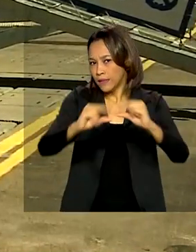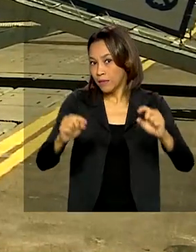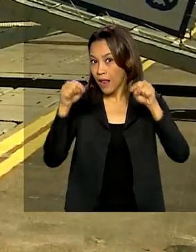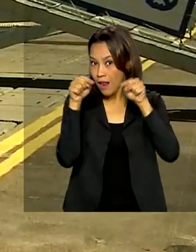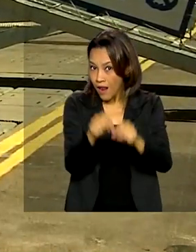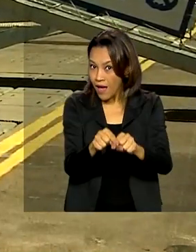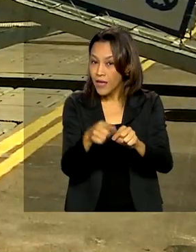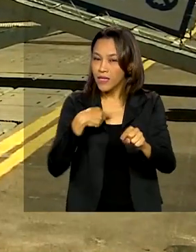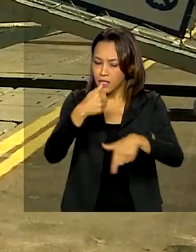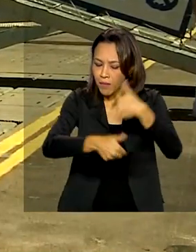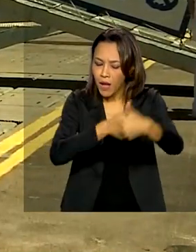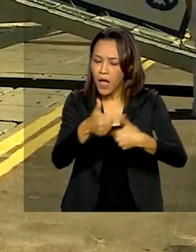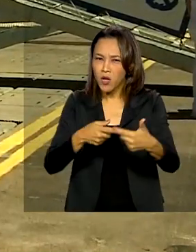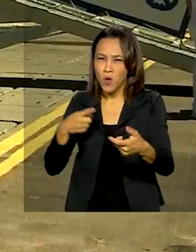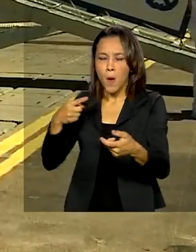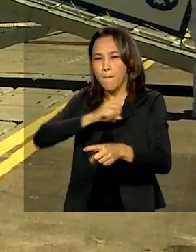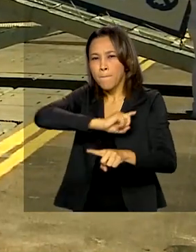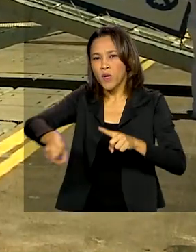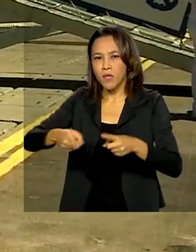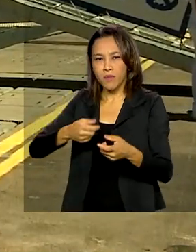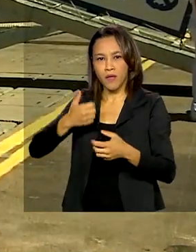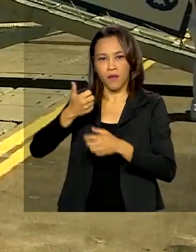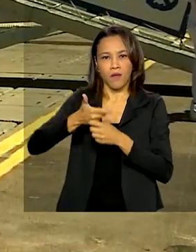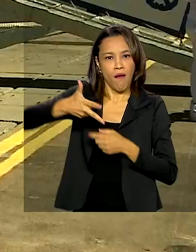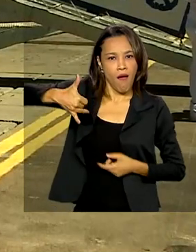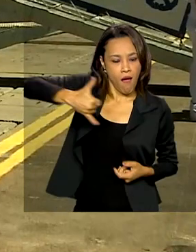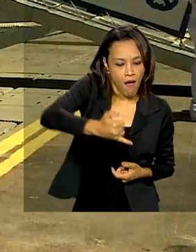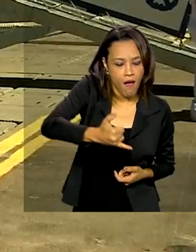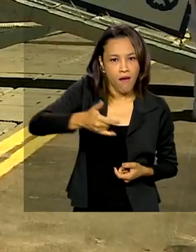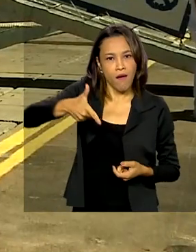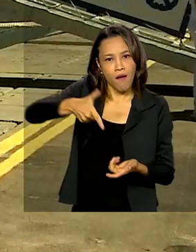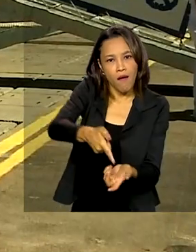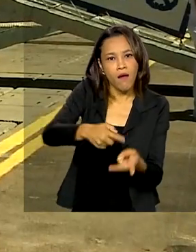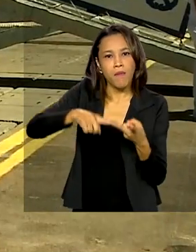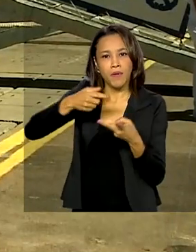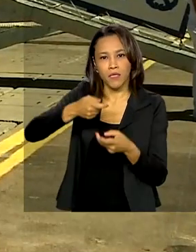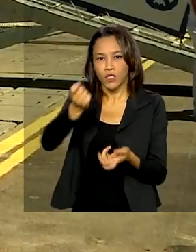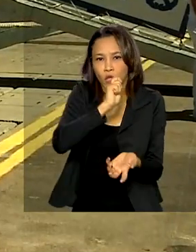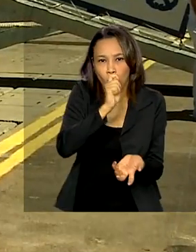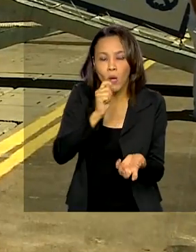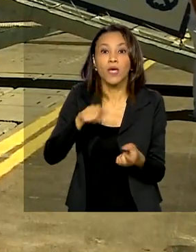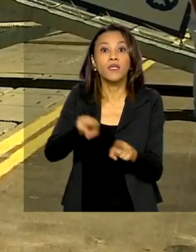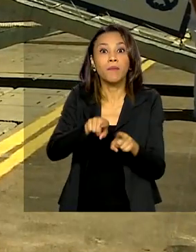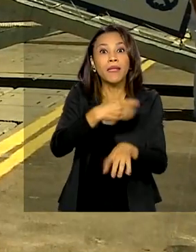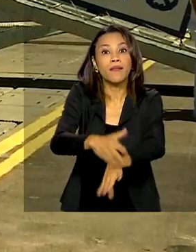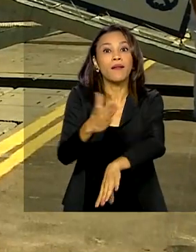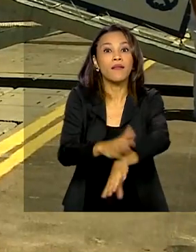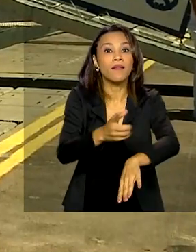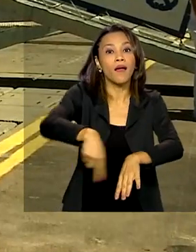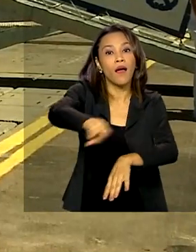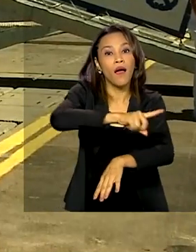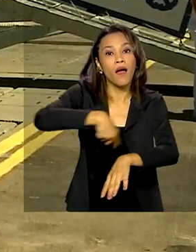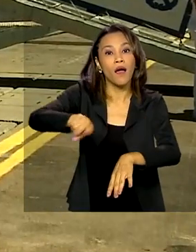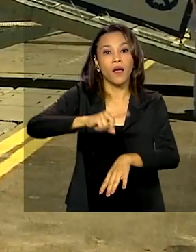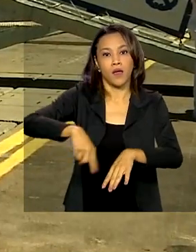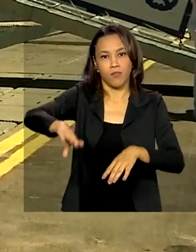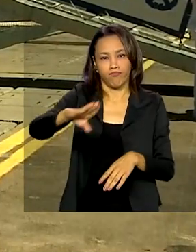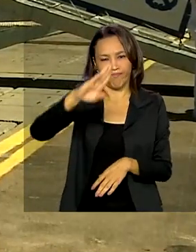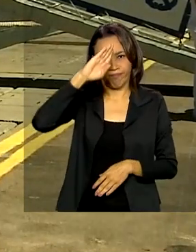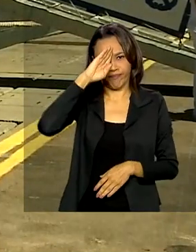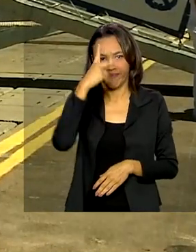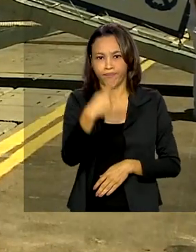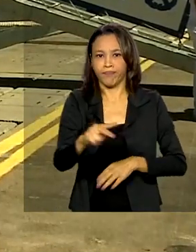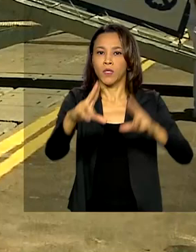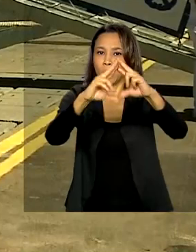coibir a entrada de armas e drogas no país, além de dar apoio e treinamento à marinha libanesa. O Brasil sai da